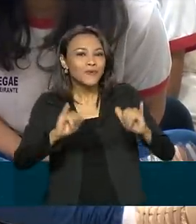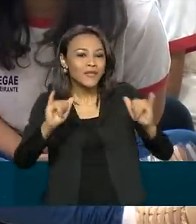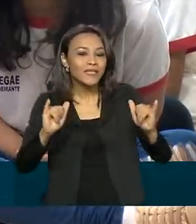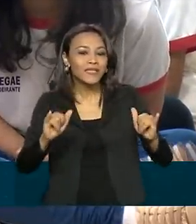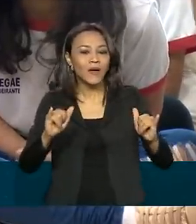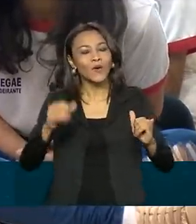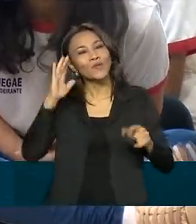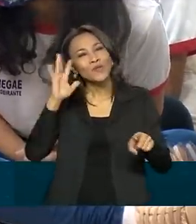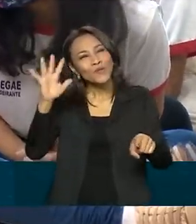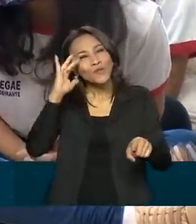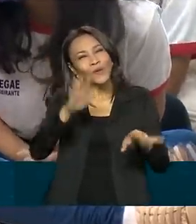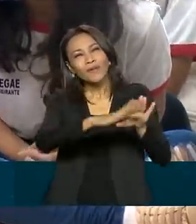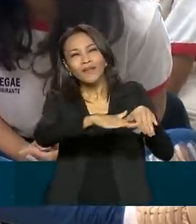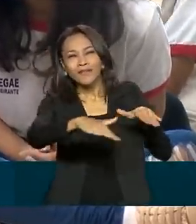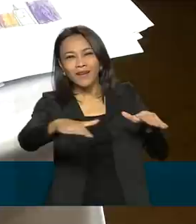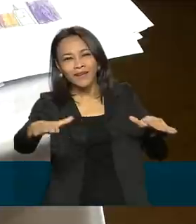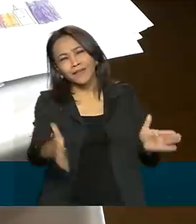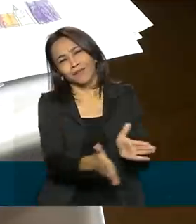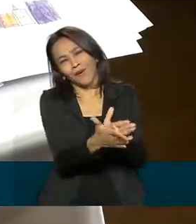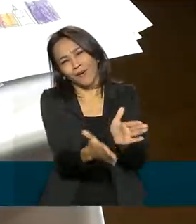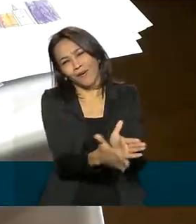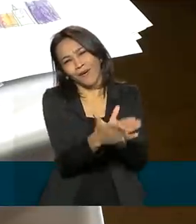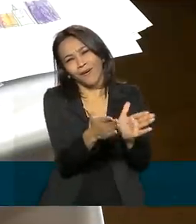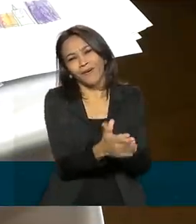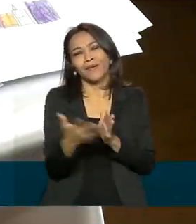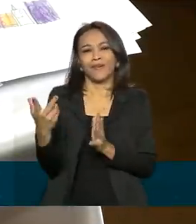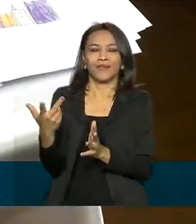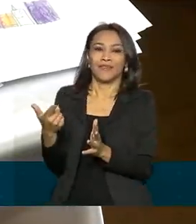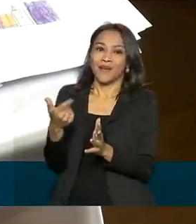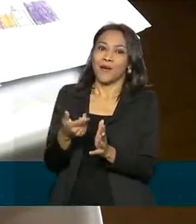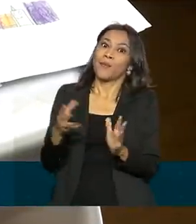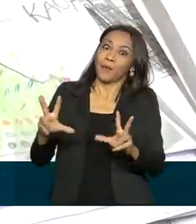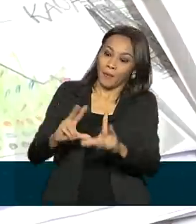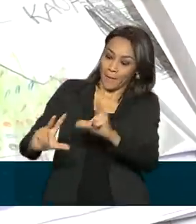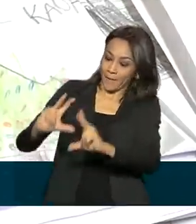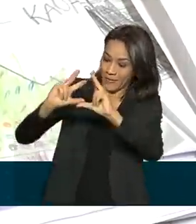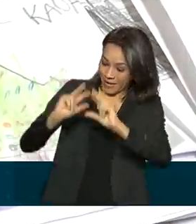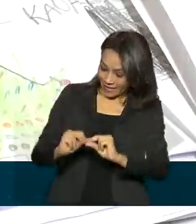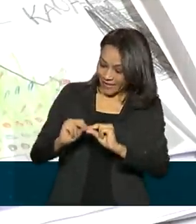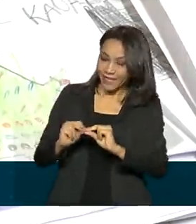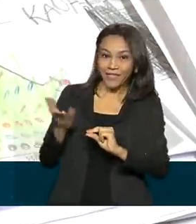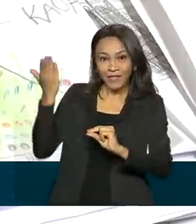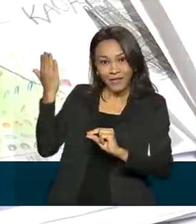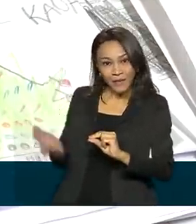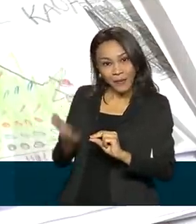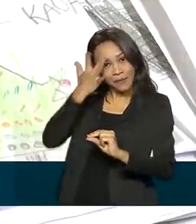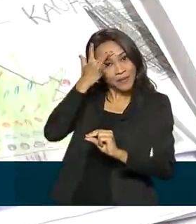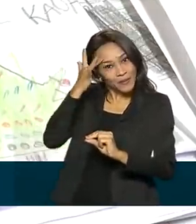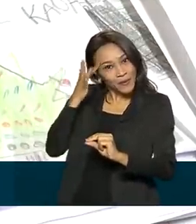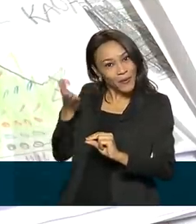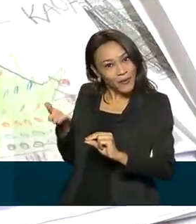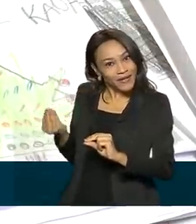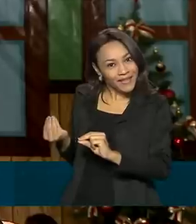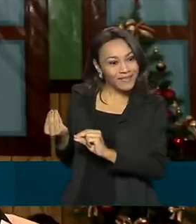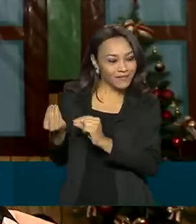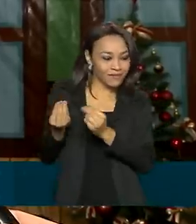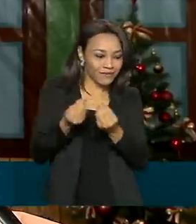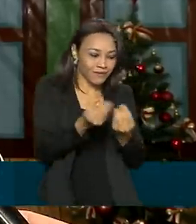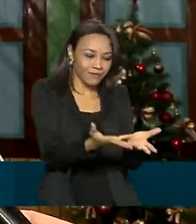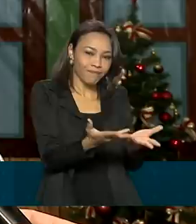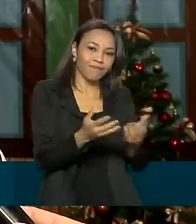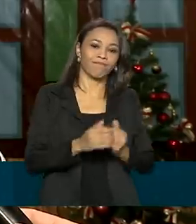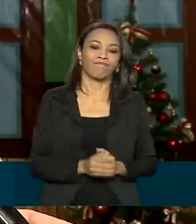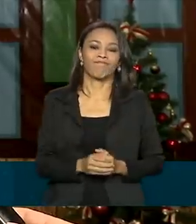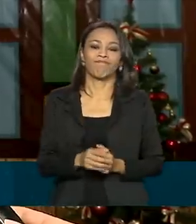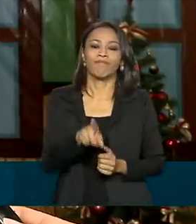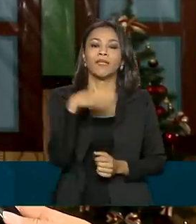entre os sonhos das crianças de baixa renda por um presente do Papai Noel, com um padrinho que realiza este desejo. É importante